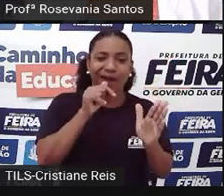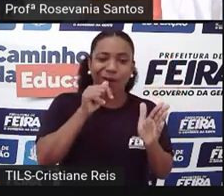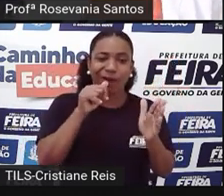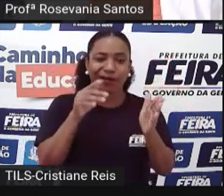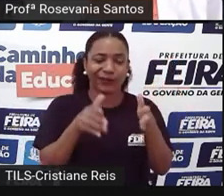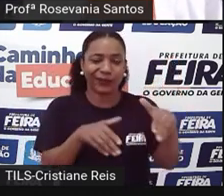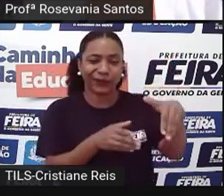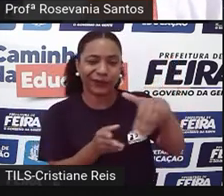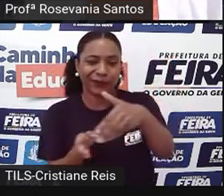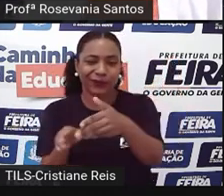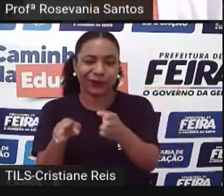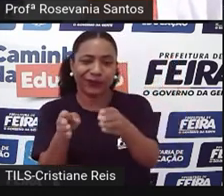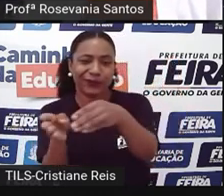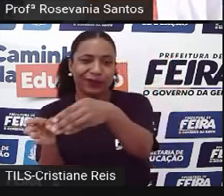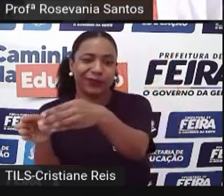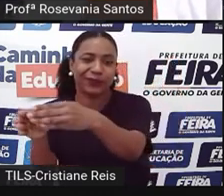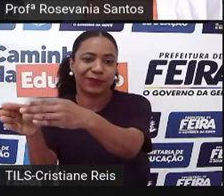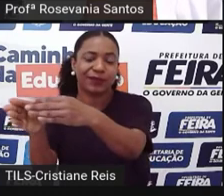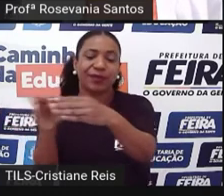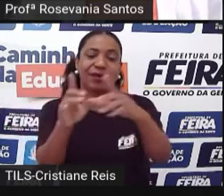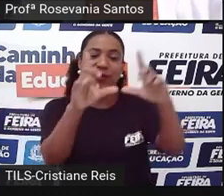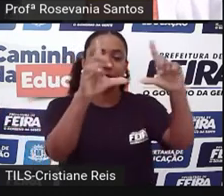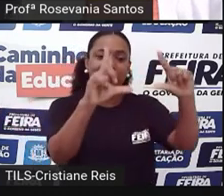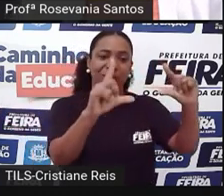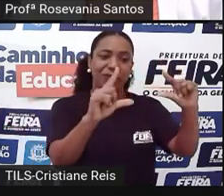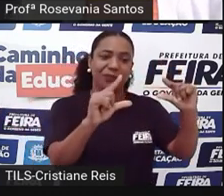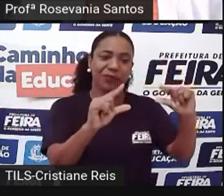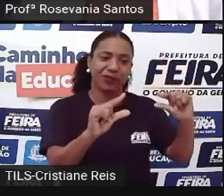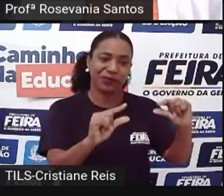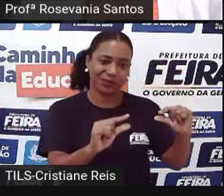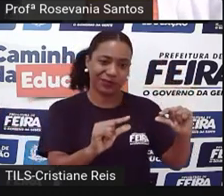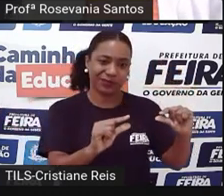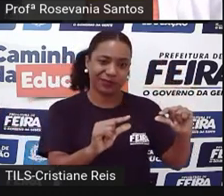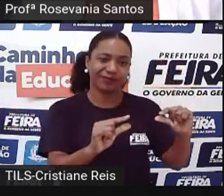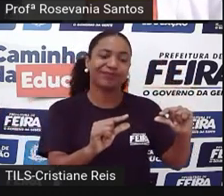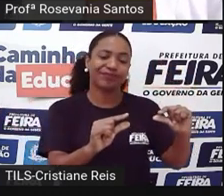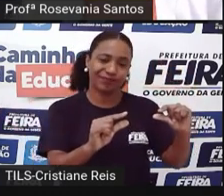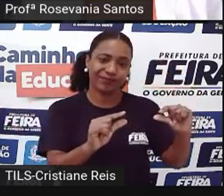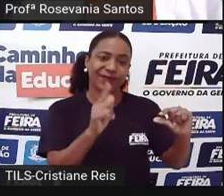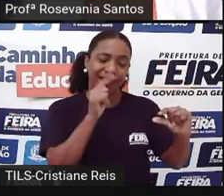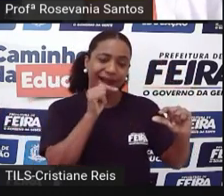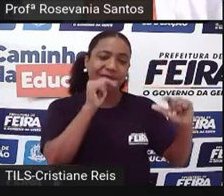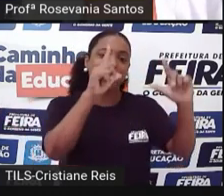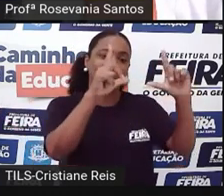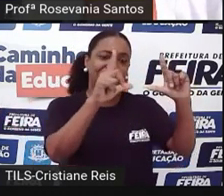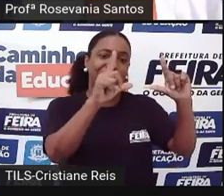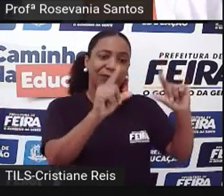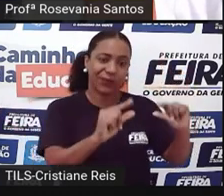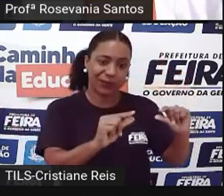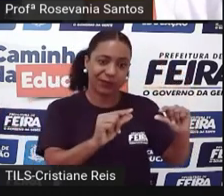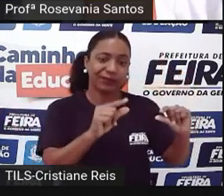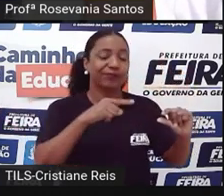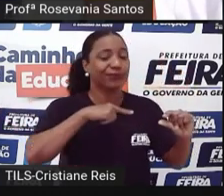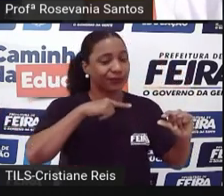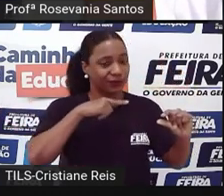águas para alimentar esses outros rios, ele também vai gerar um certo impacto ali. Então,